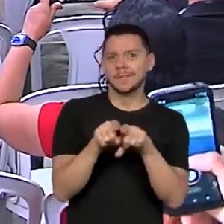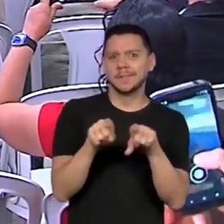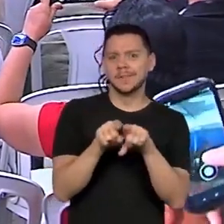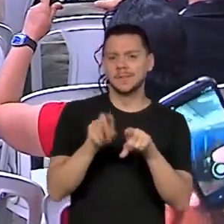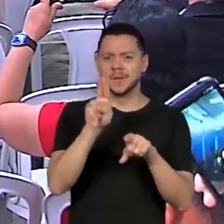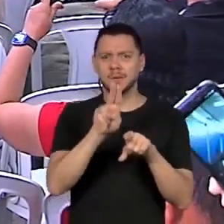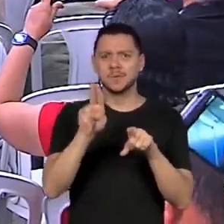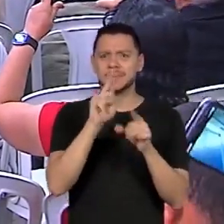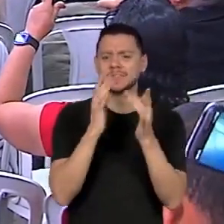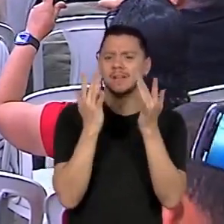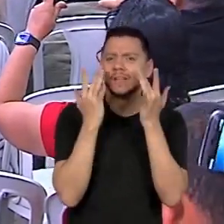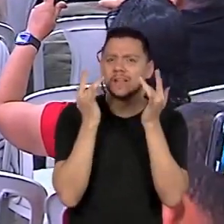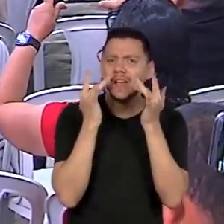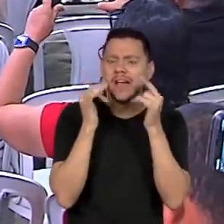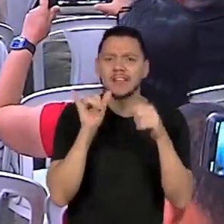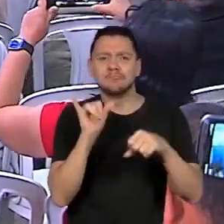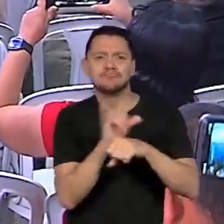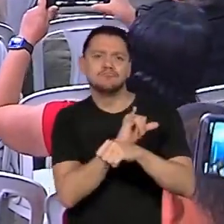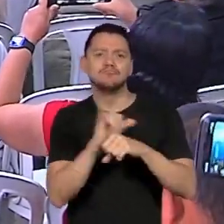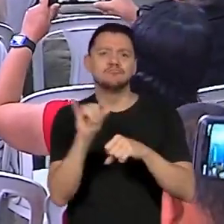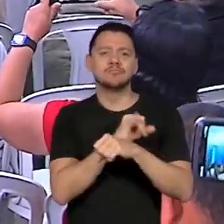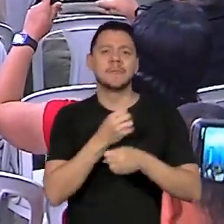teatro como meio de expressão.